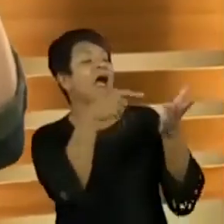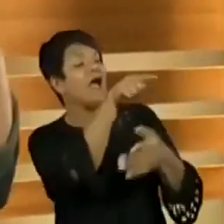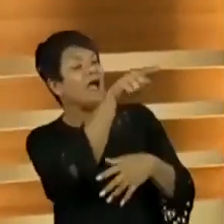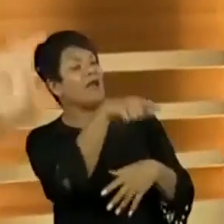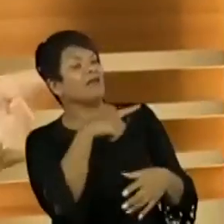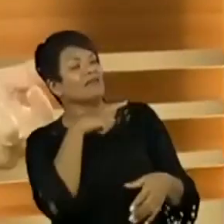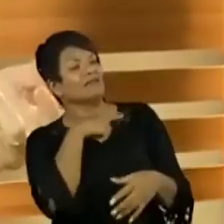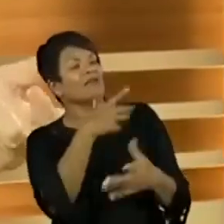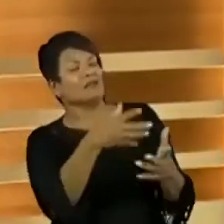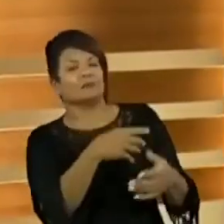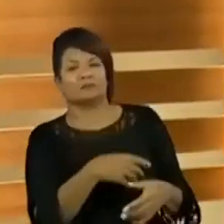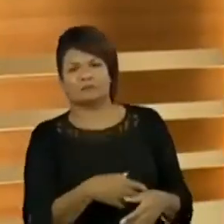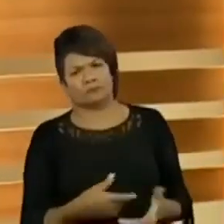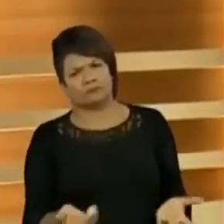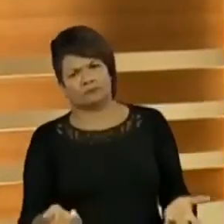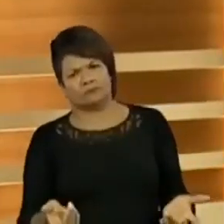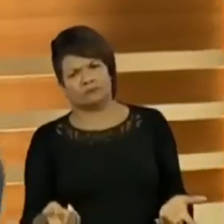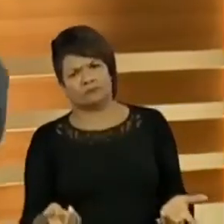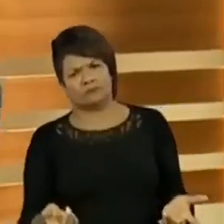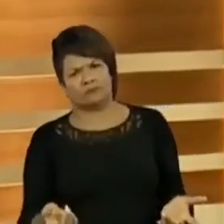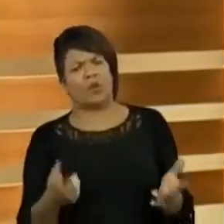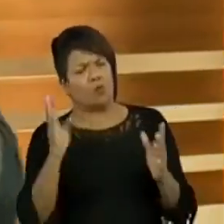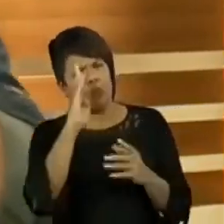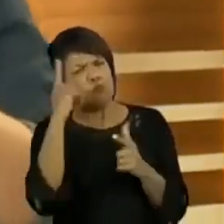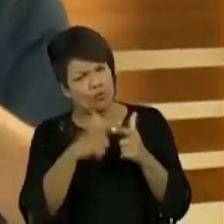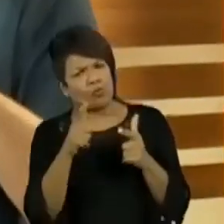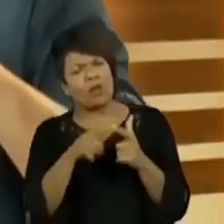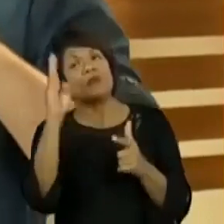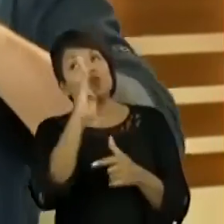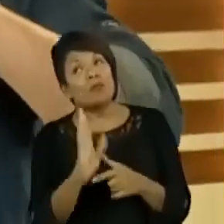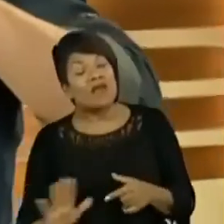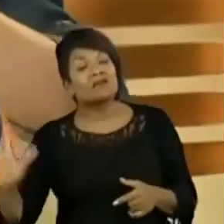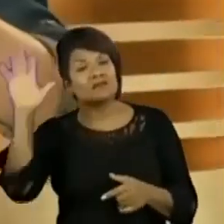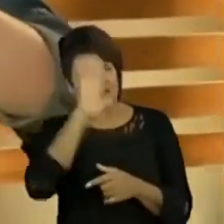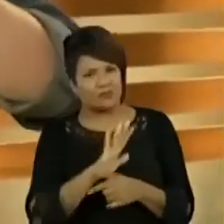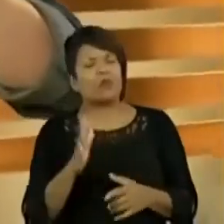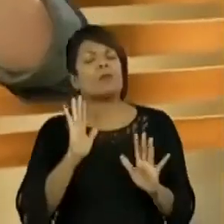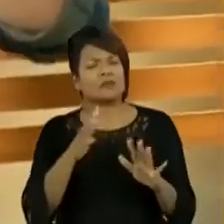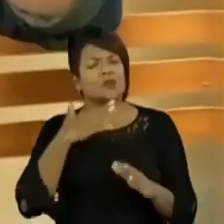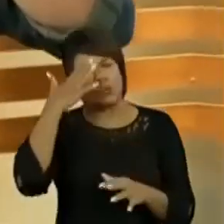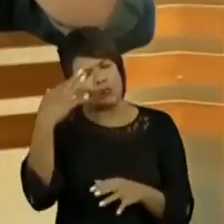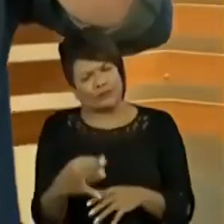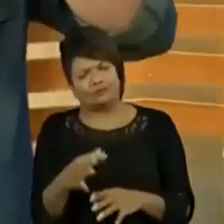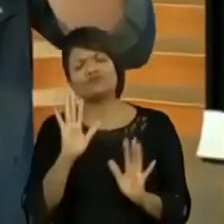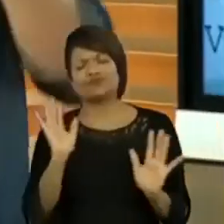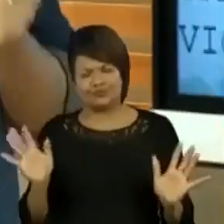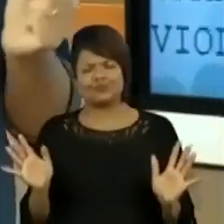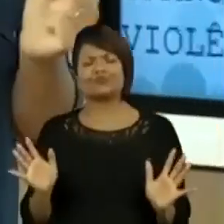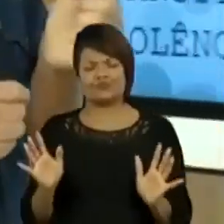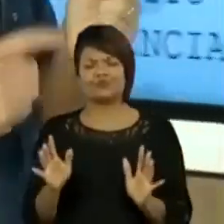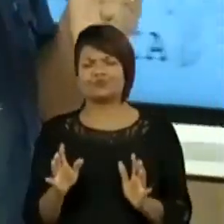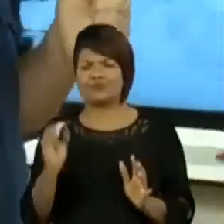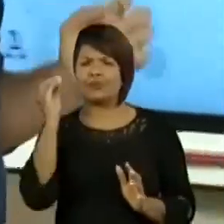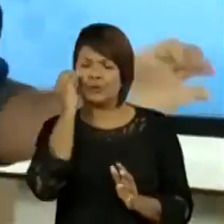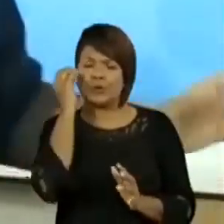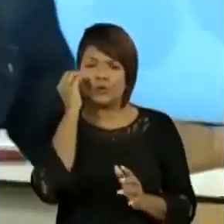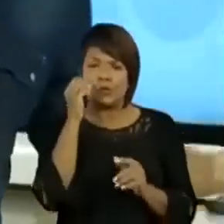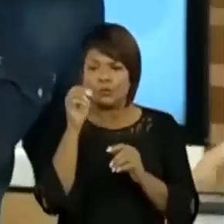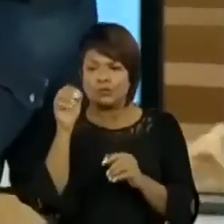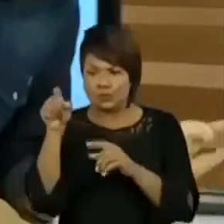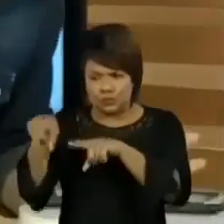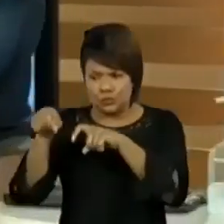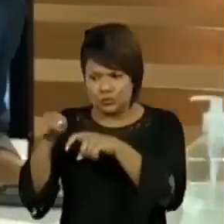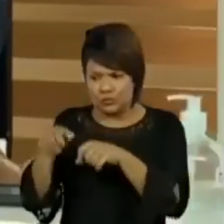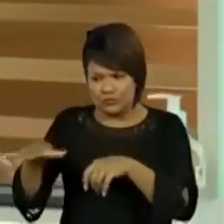básico. Não, não é assim. Isso é um problema do Brasil. Mas eu entendi o que você quis falar. Eu acho que talvez você tentou construir a ideia do espaço rural.